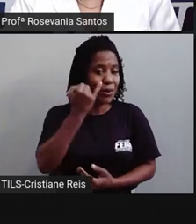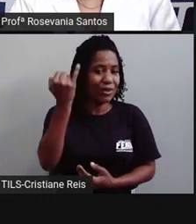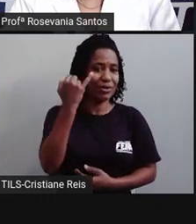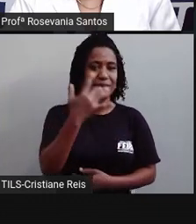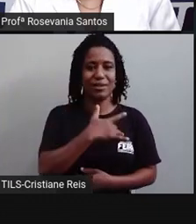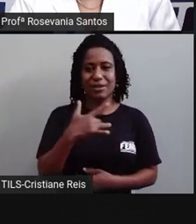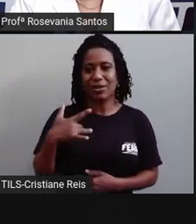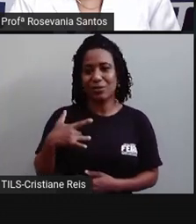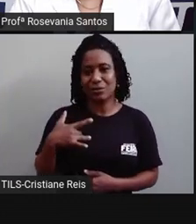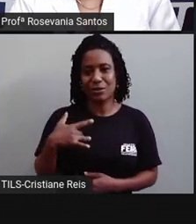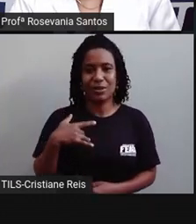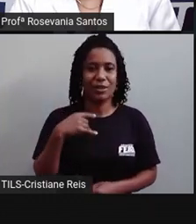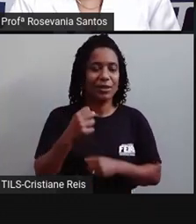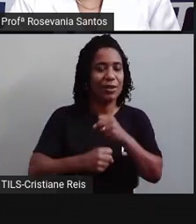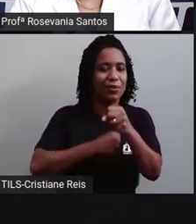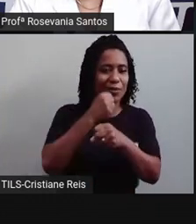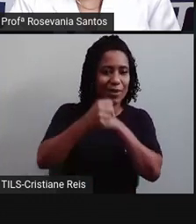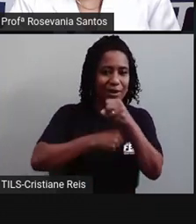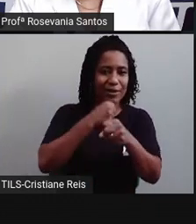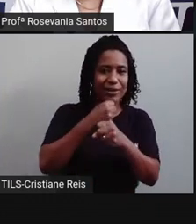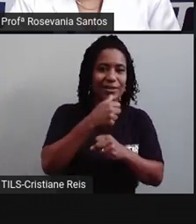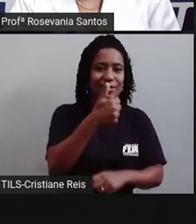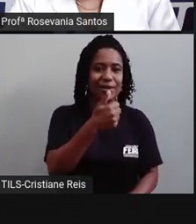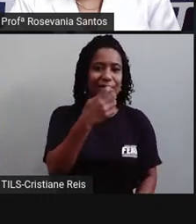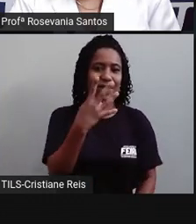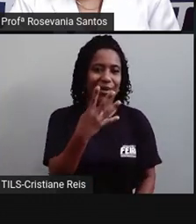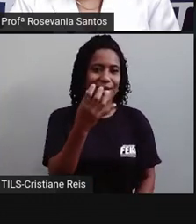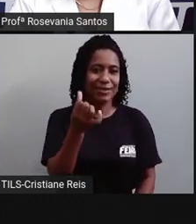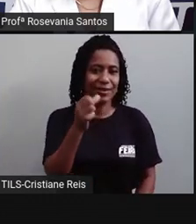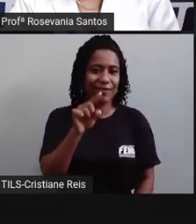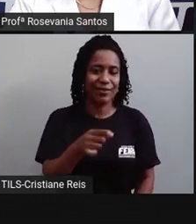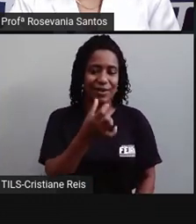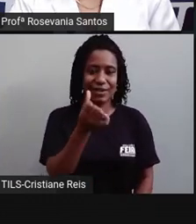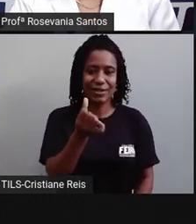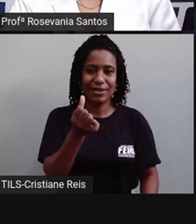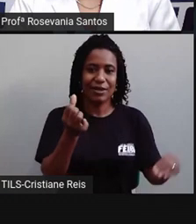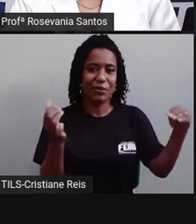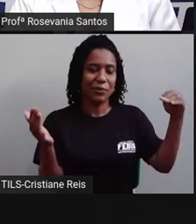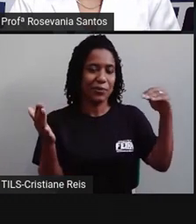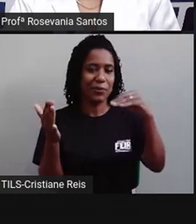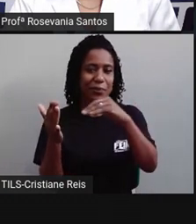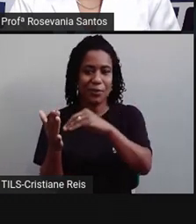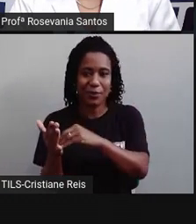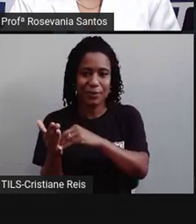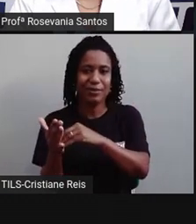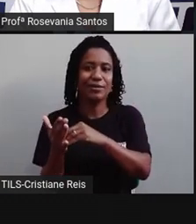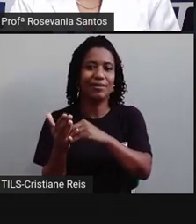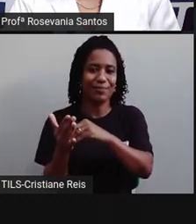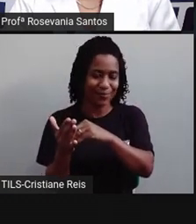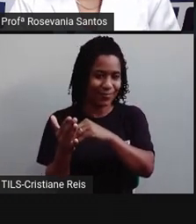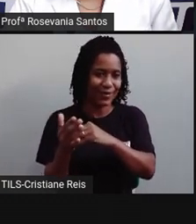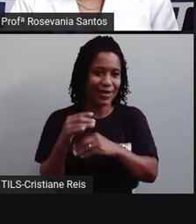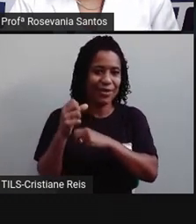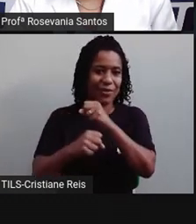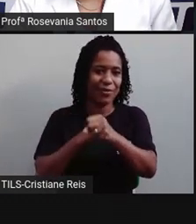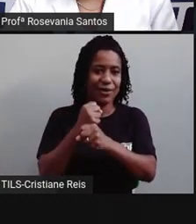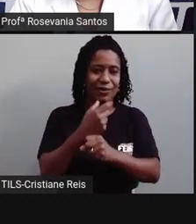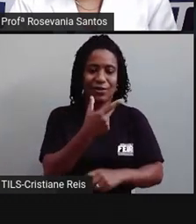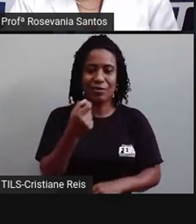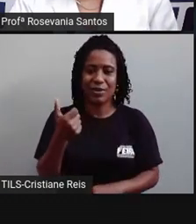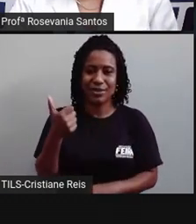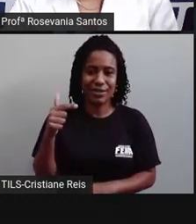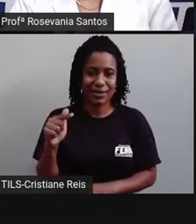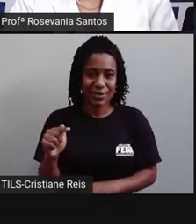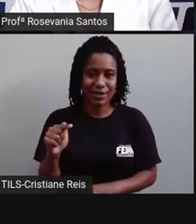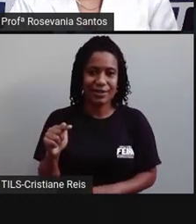nós pulamos de 146,6, né, a cada mil habitantes, para o momento agora, né, de 2017, nós não temos